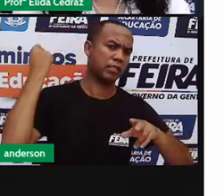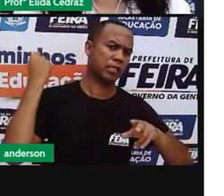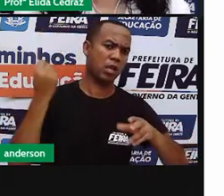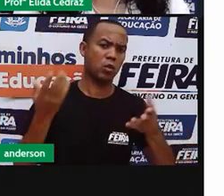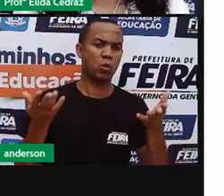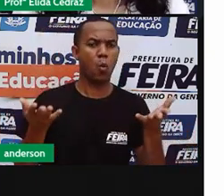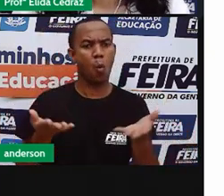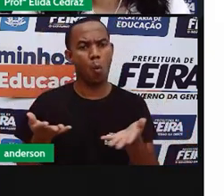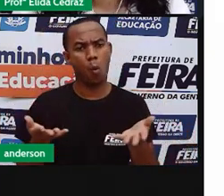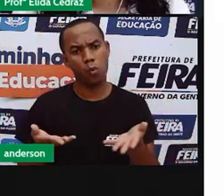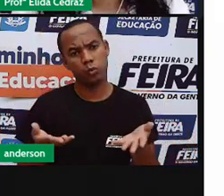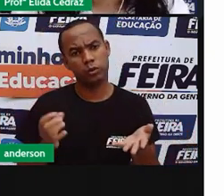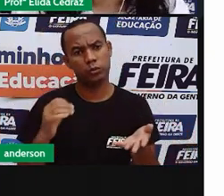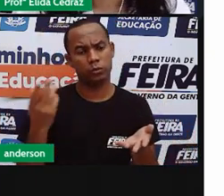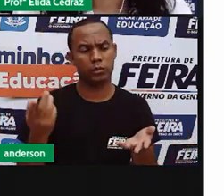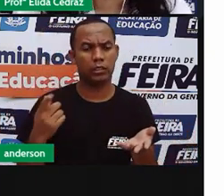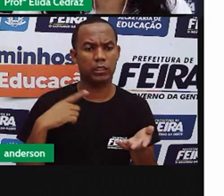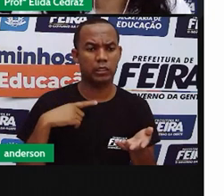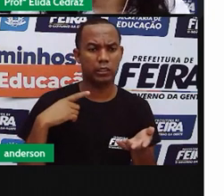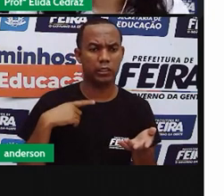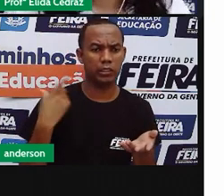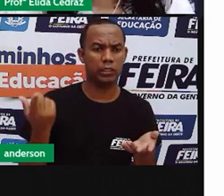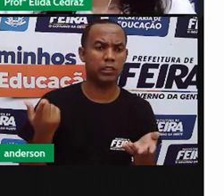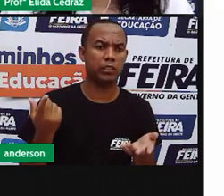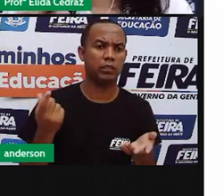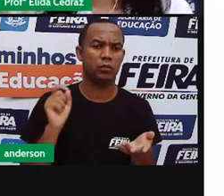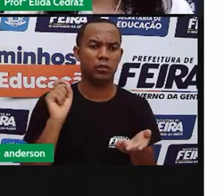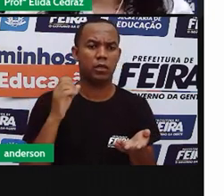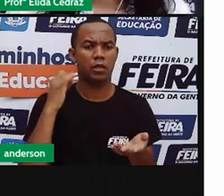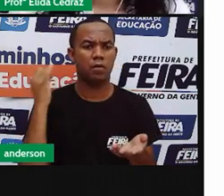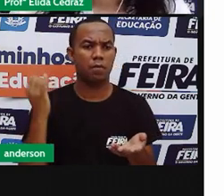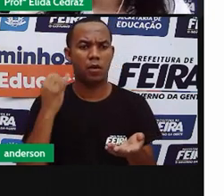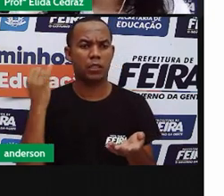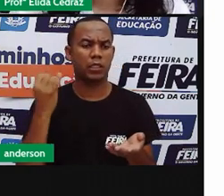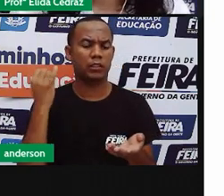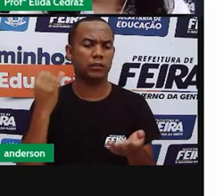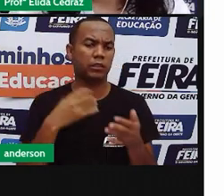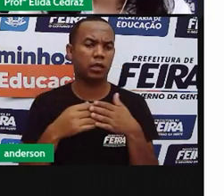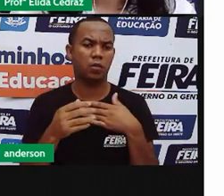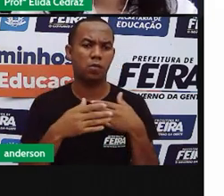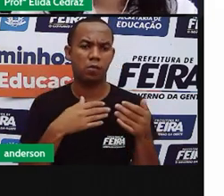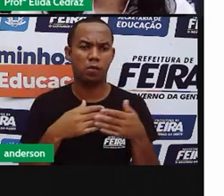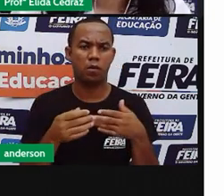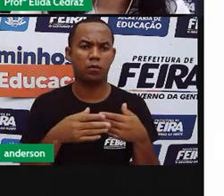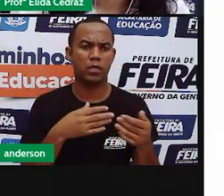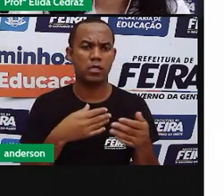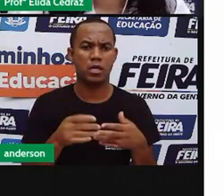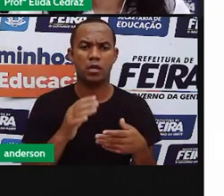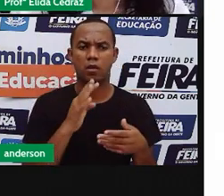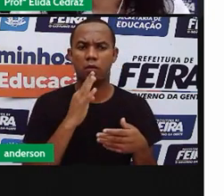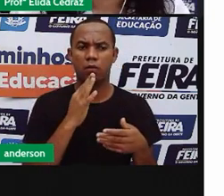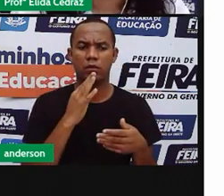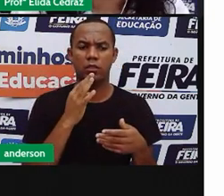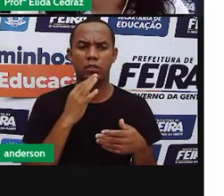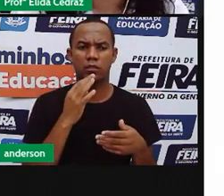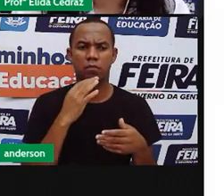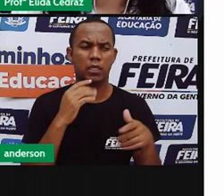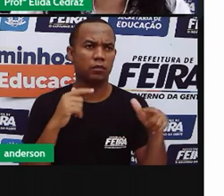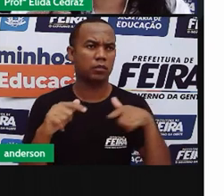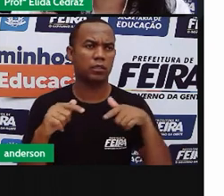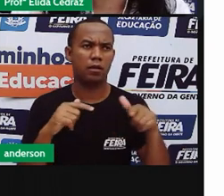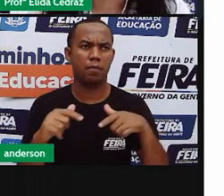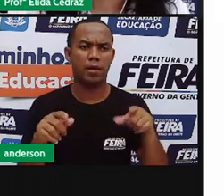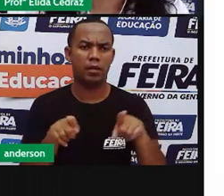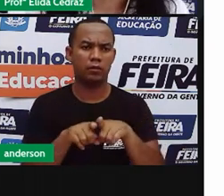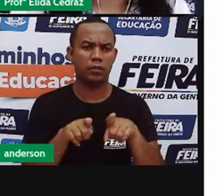atuam em várias áreas de qualquer área de conhecimento, área de trabalho.